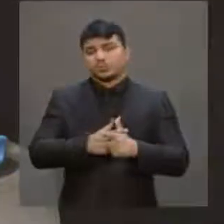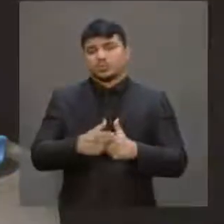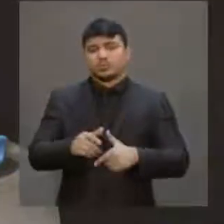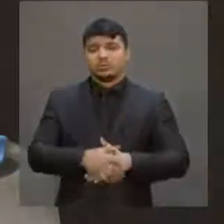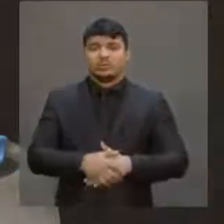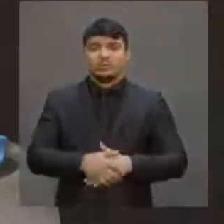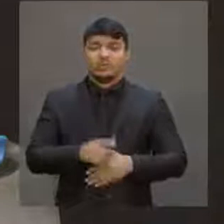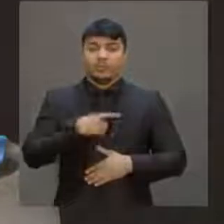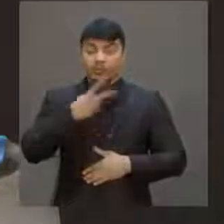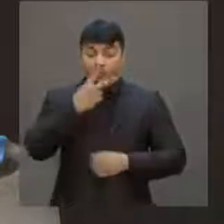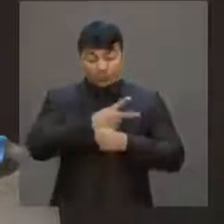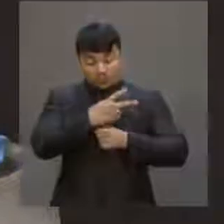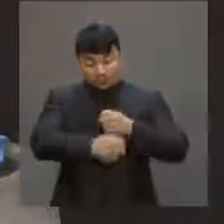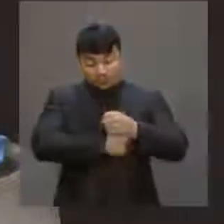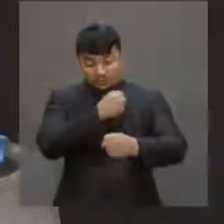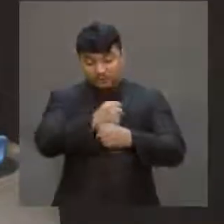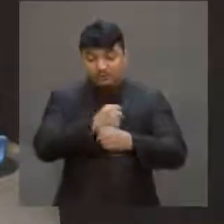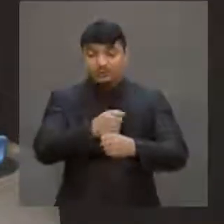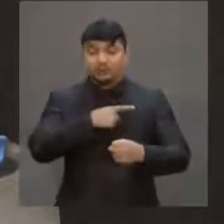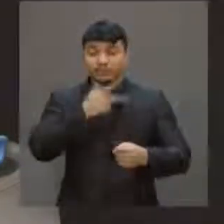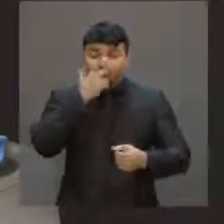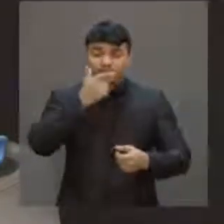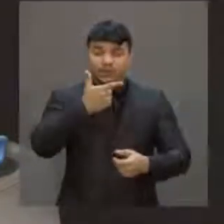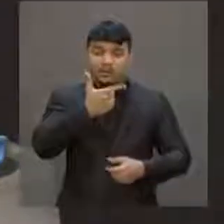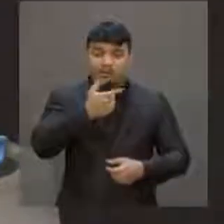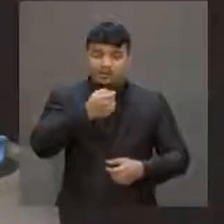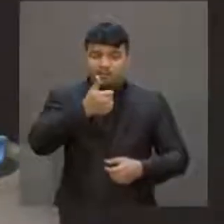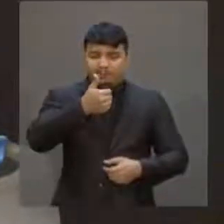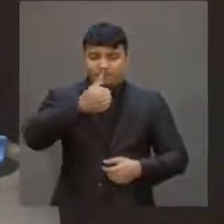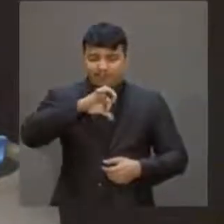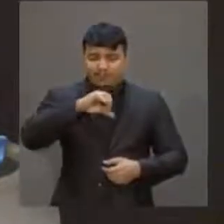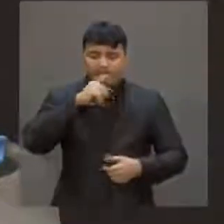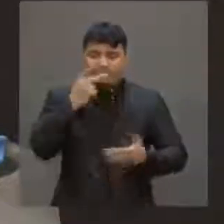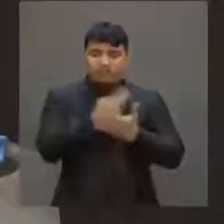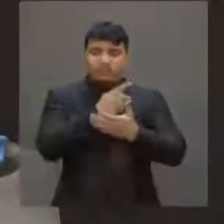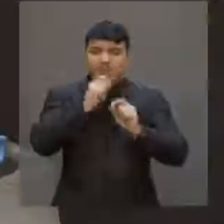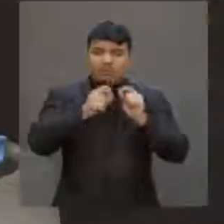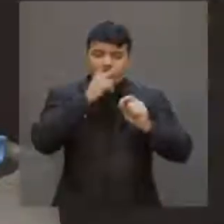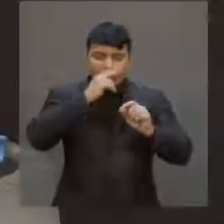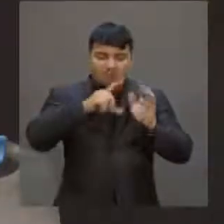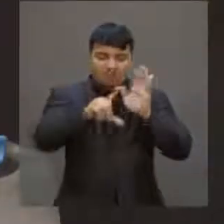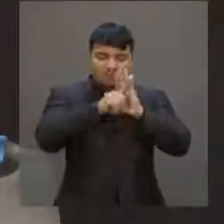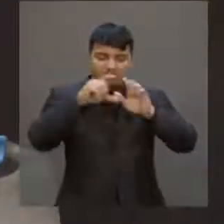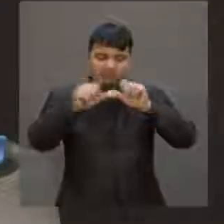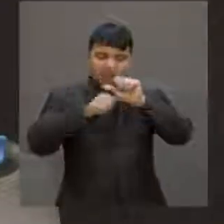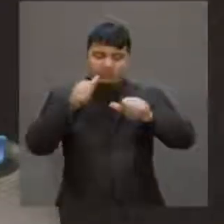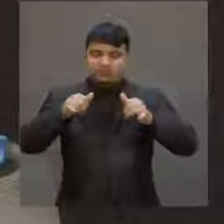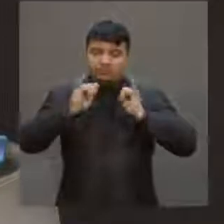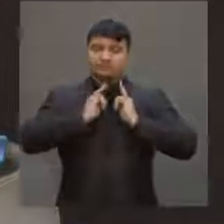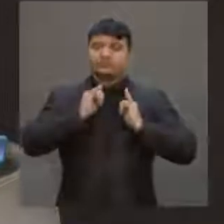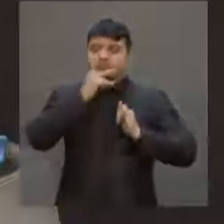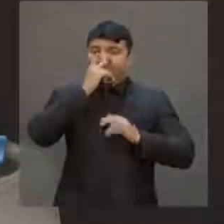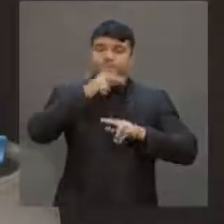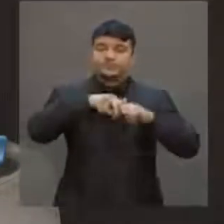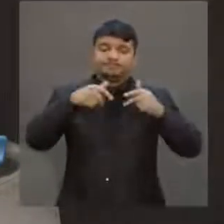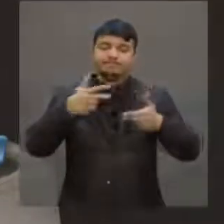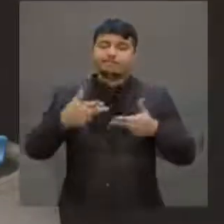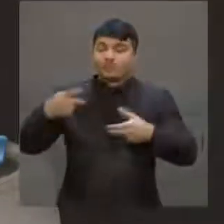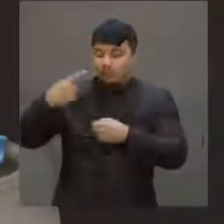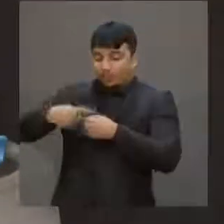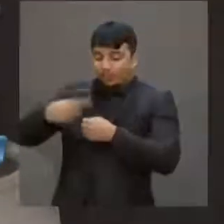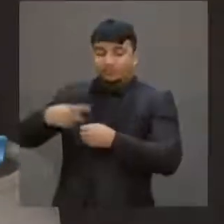Dois anos se passaram e se aprofunda a tragédia agora com a reforma da Previdência, que vai ter um impacto negativo no médio e longo prazo nas pequenas cidades